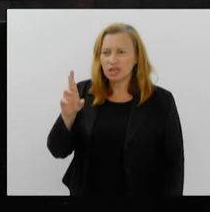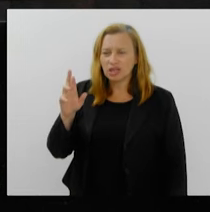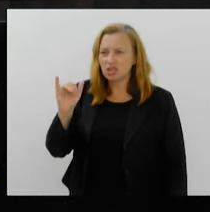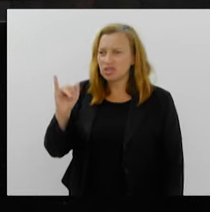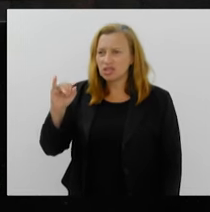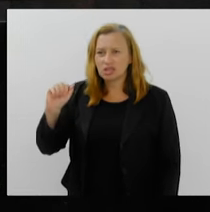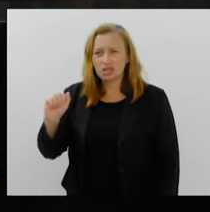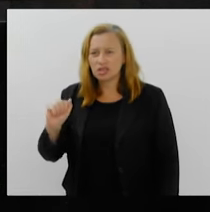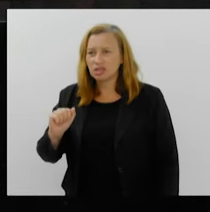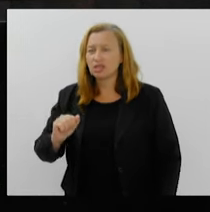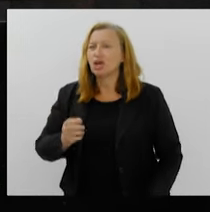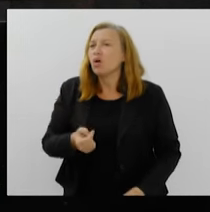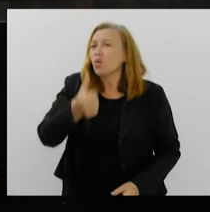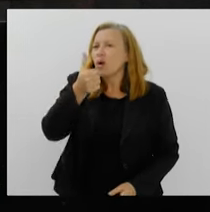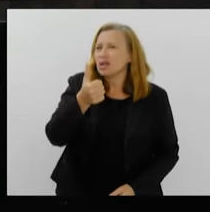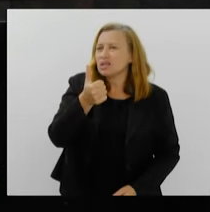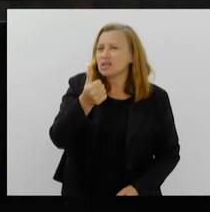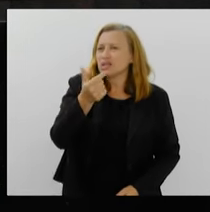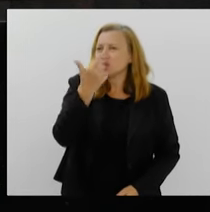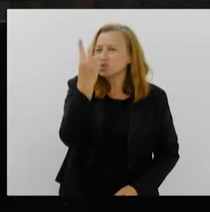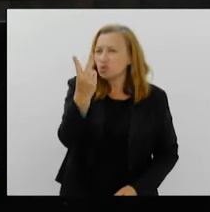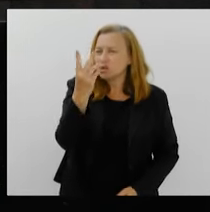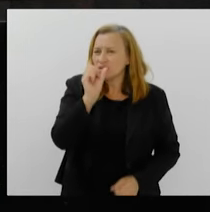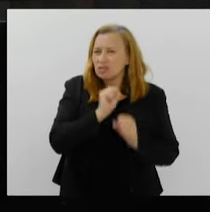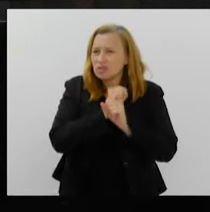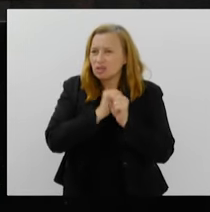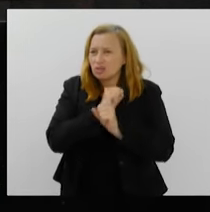já fazem quase dois anos.